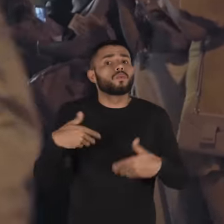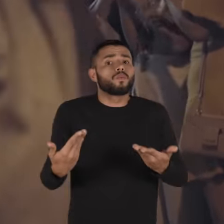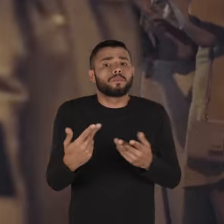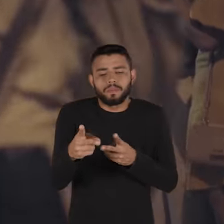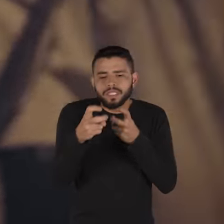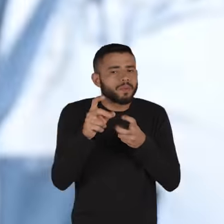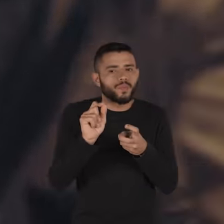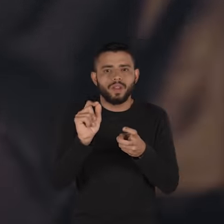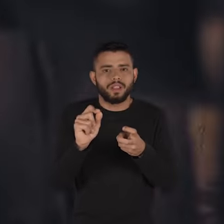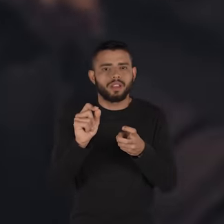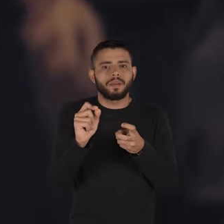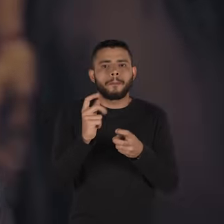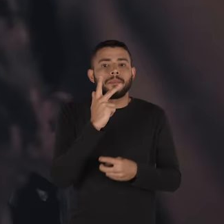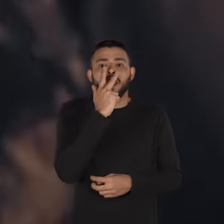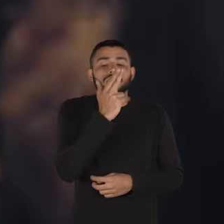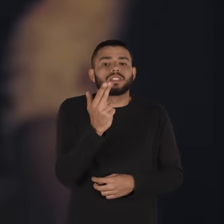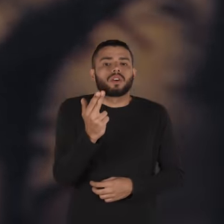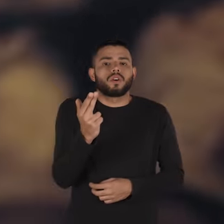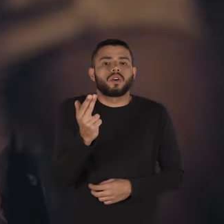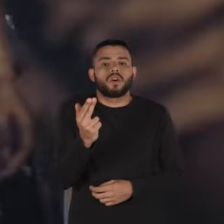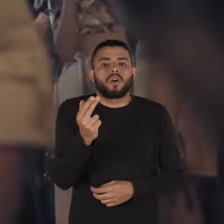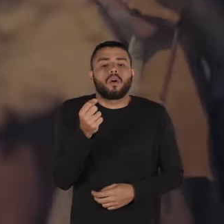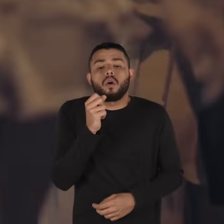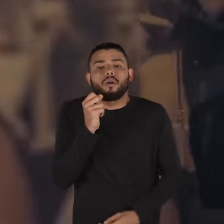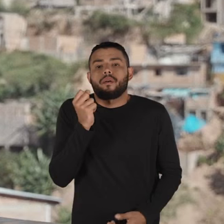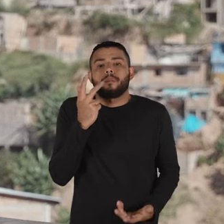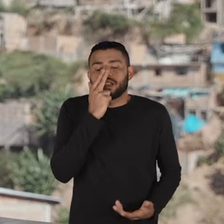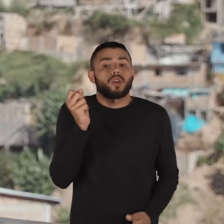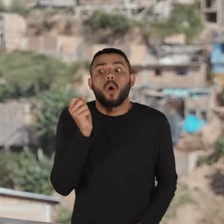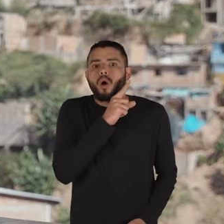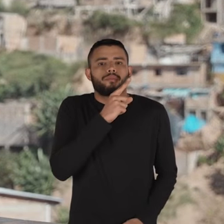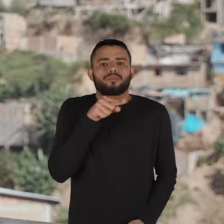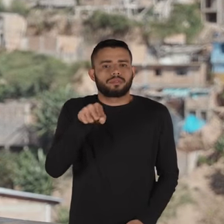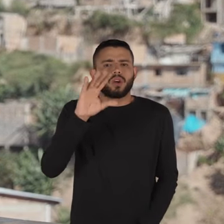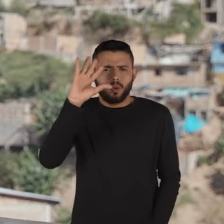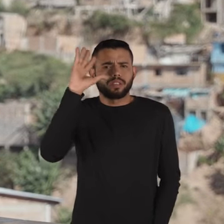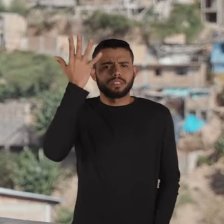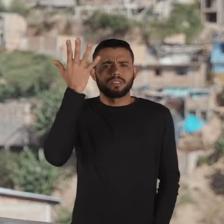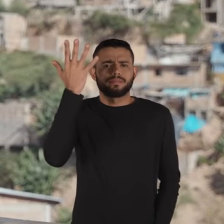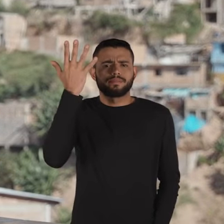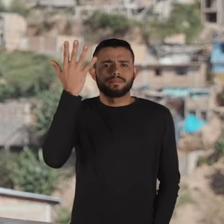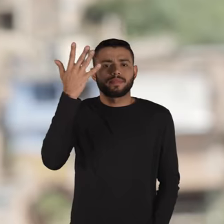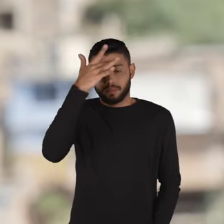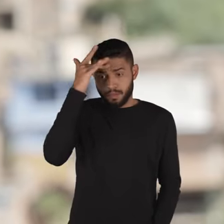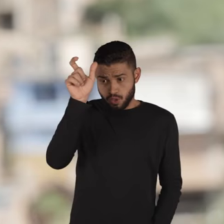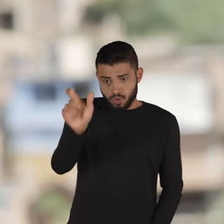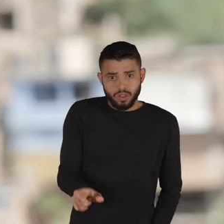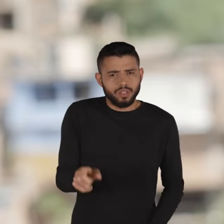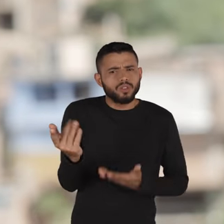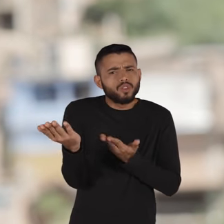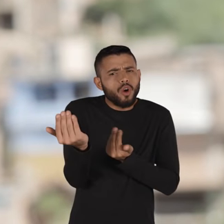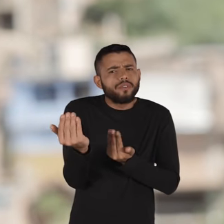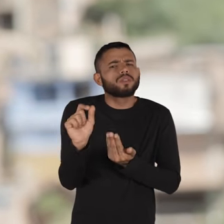Eu percebi que era quase que óbvio isso que ia acontecer do